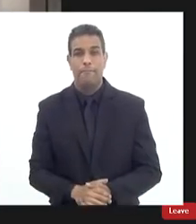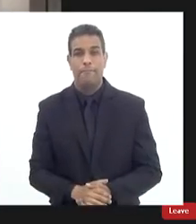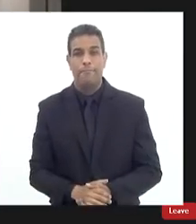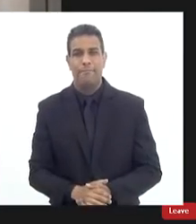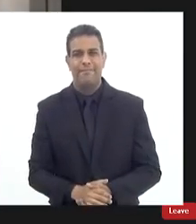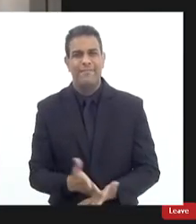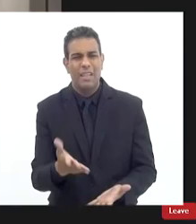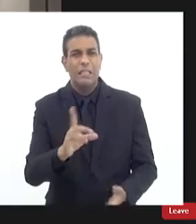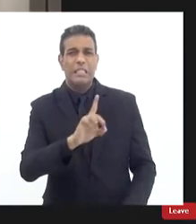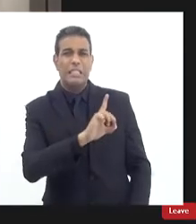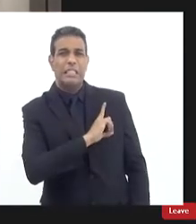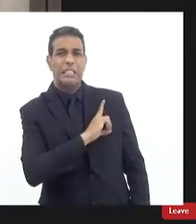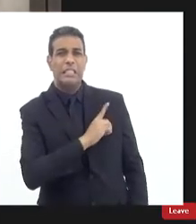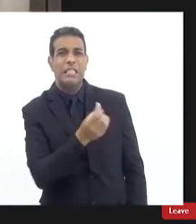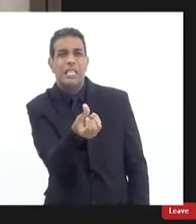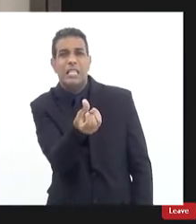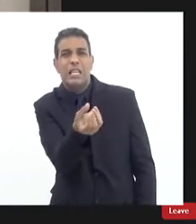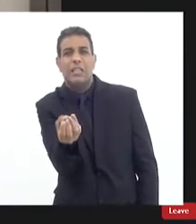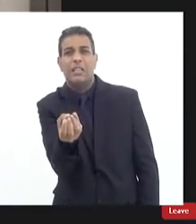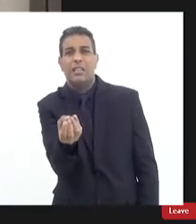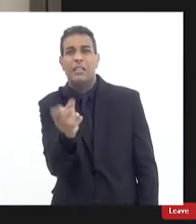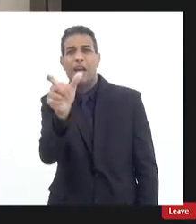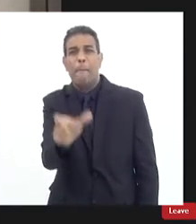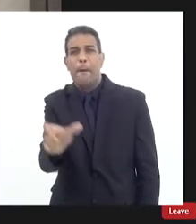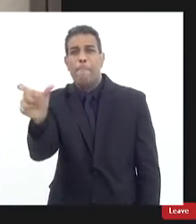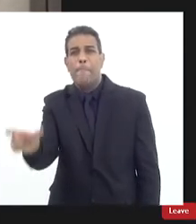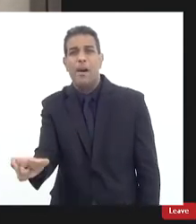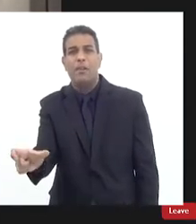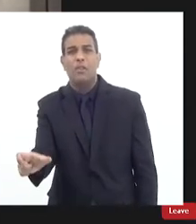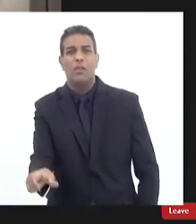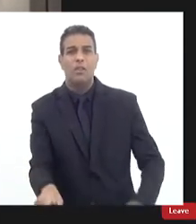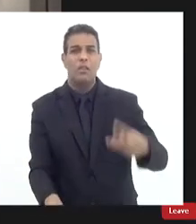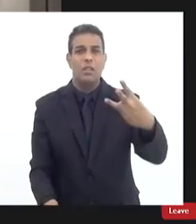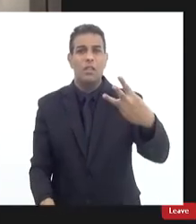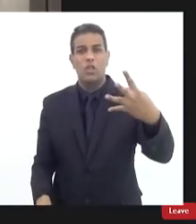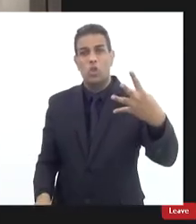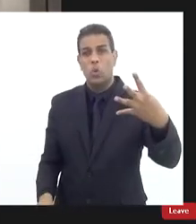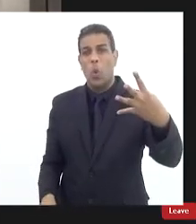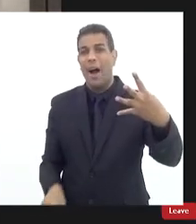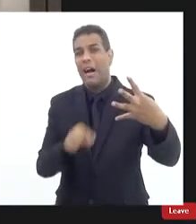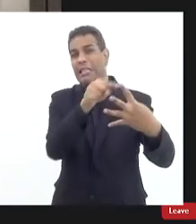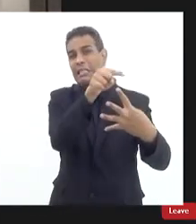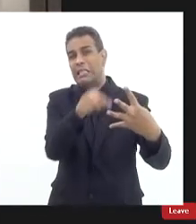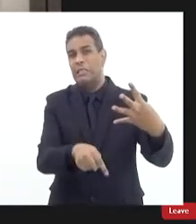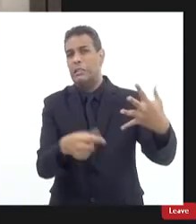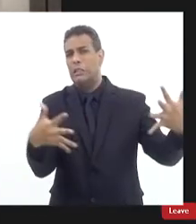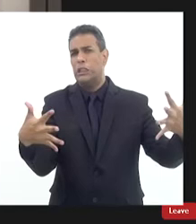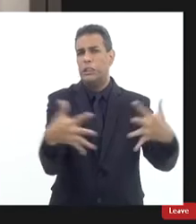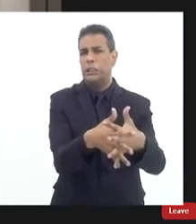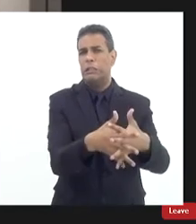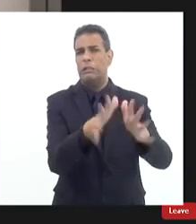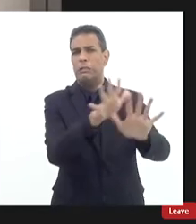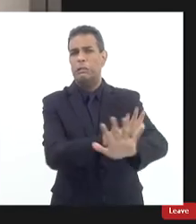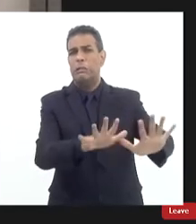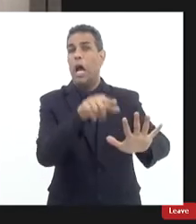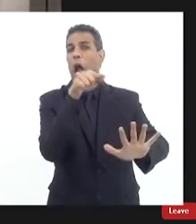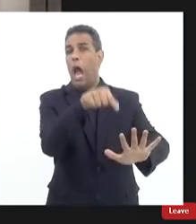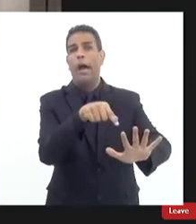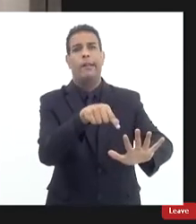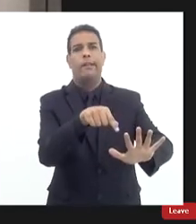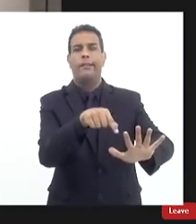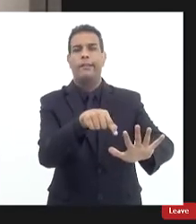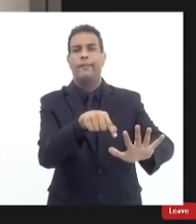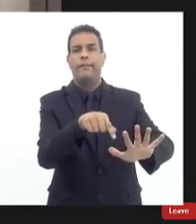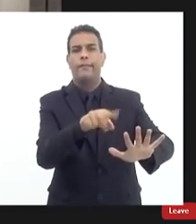delegacia tem 60 pessoas boas e 5 3 que você são complicadas e o trabalho às vezes é manchado por essas 5 3